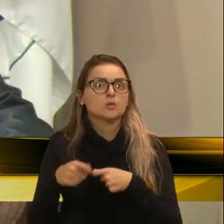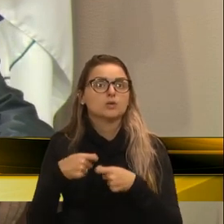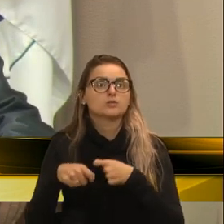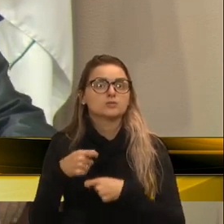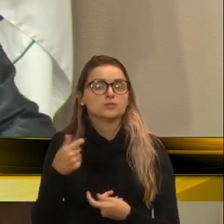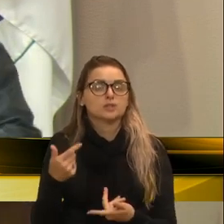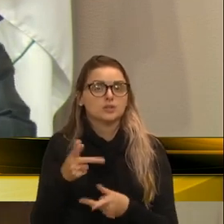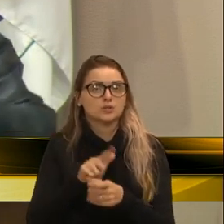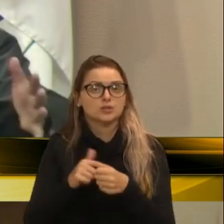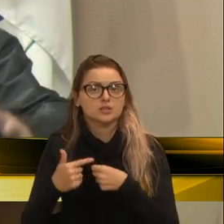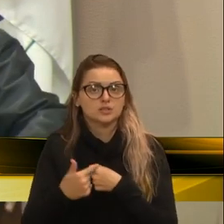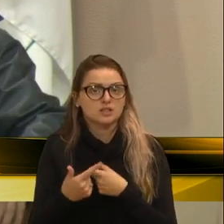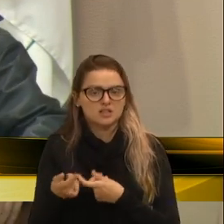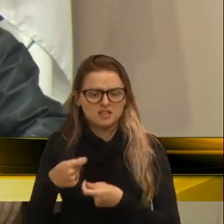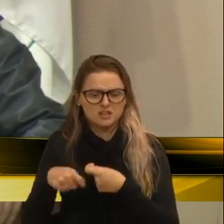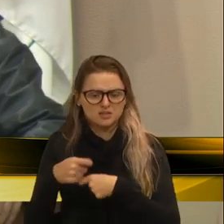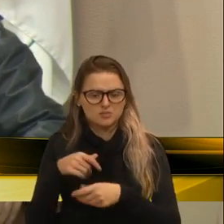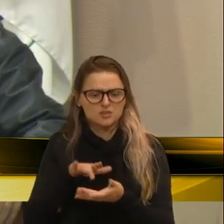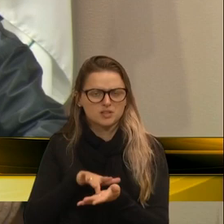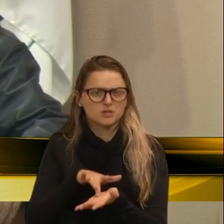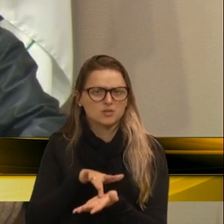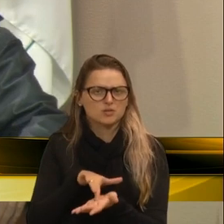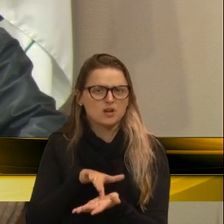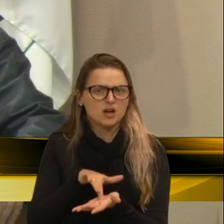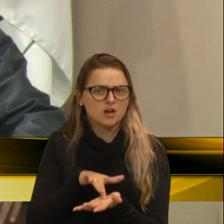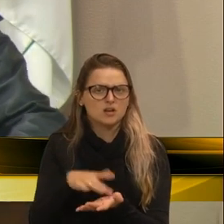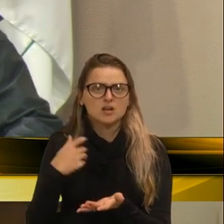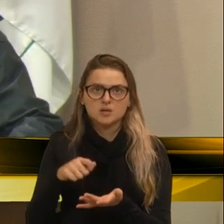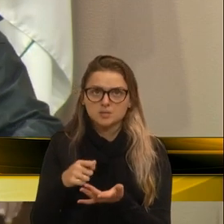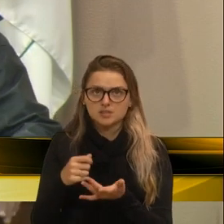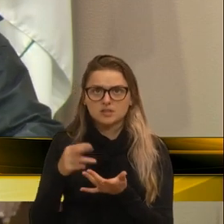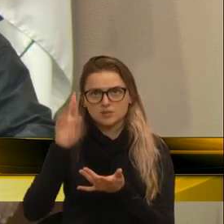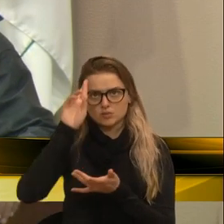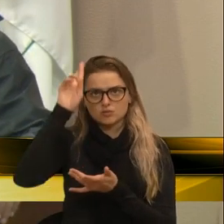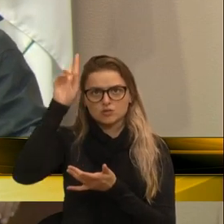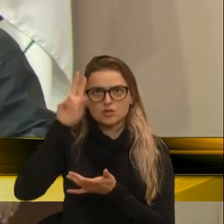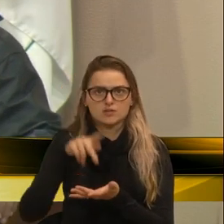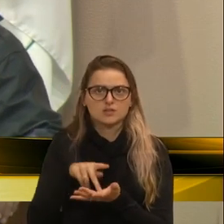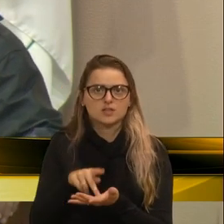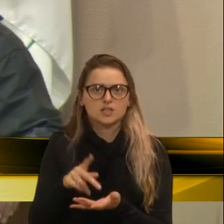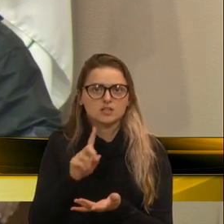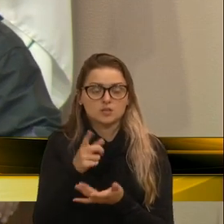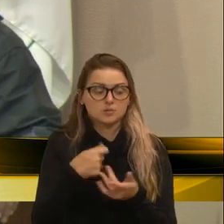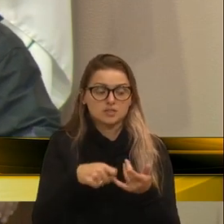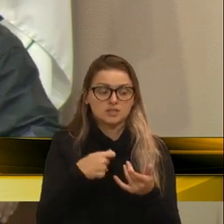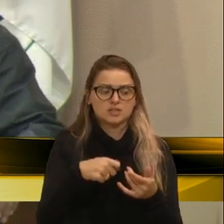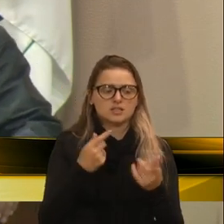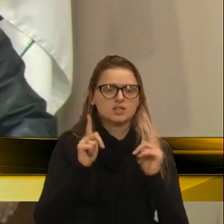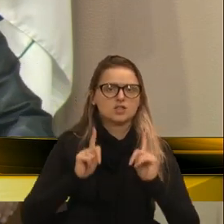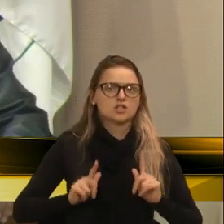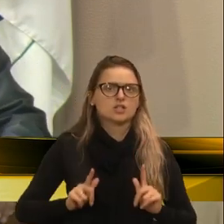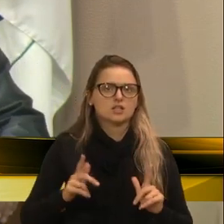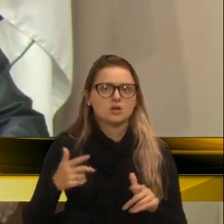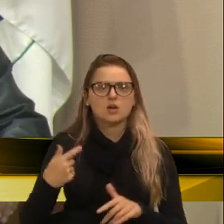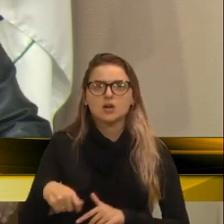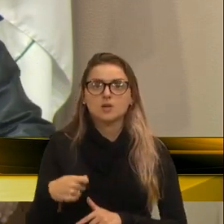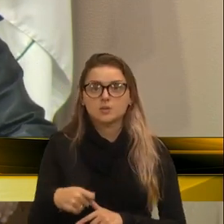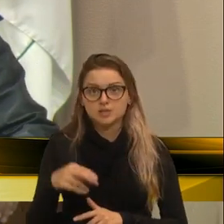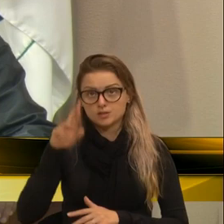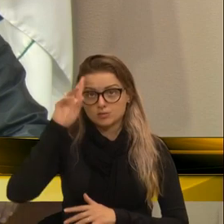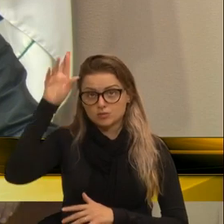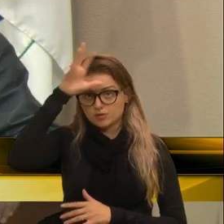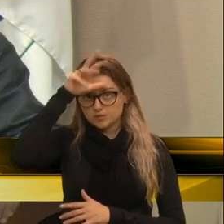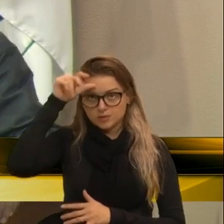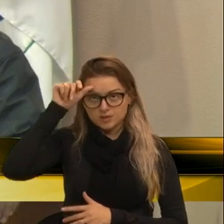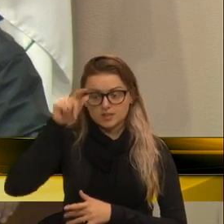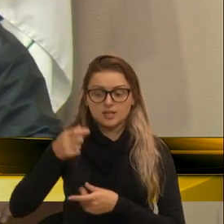gestor de mentirinha, nós não precisamos de gestor nessa cidade, nós precisamos de um prefeito, precisamos de uma